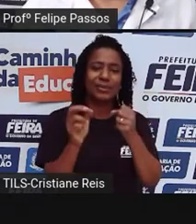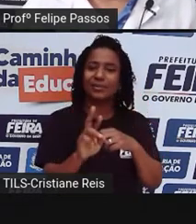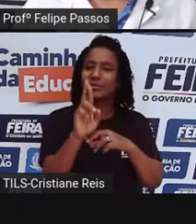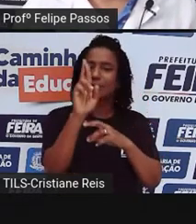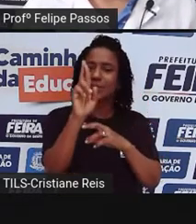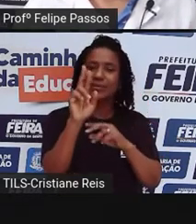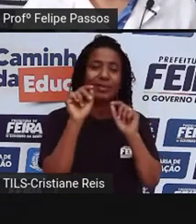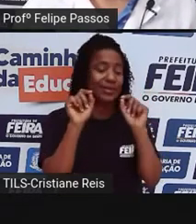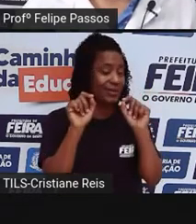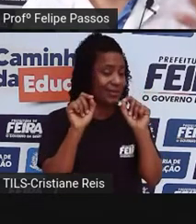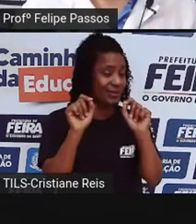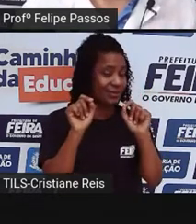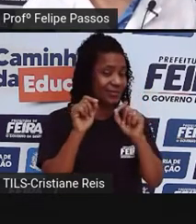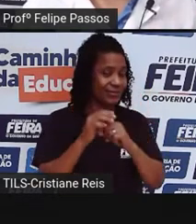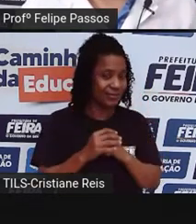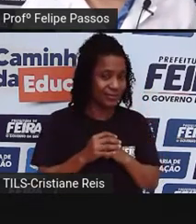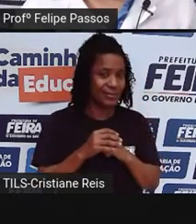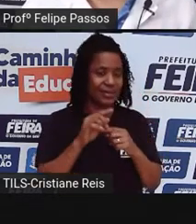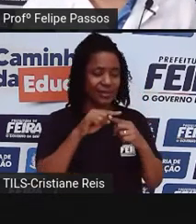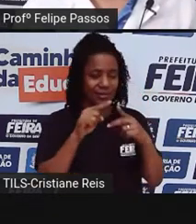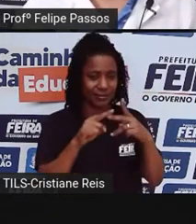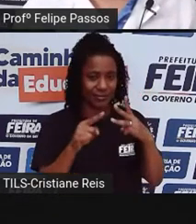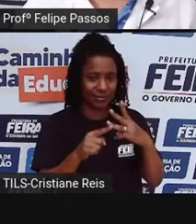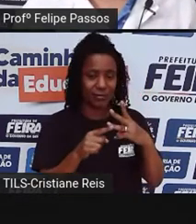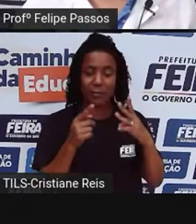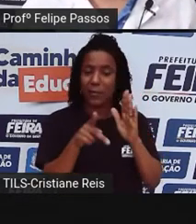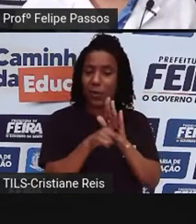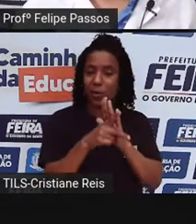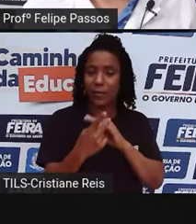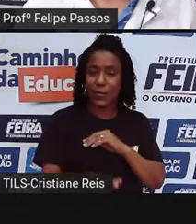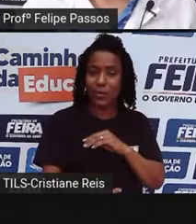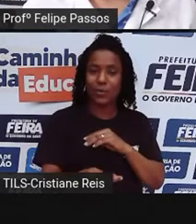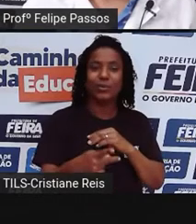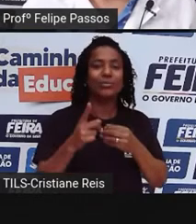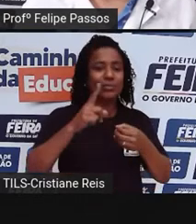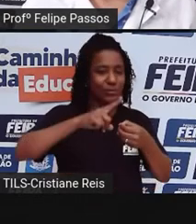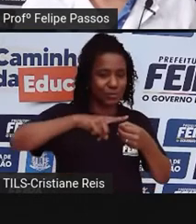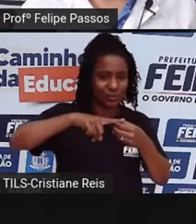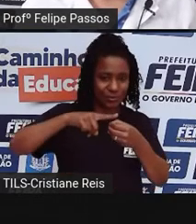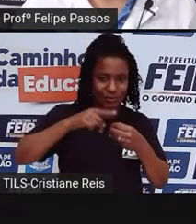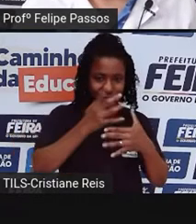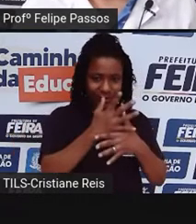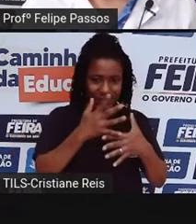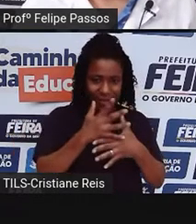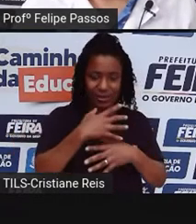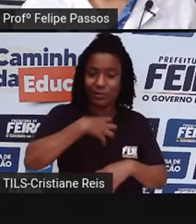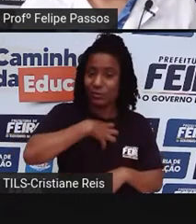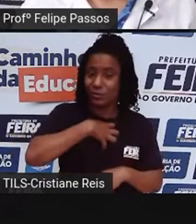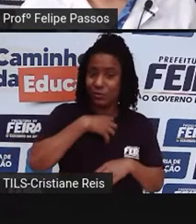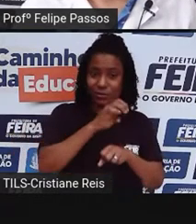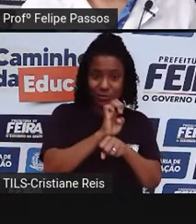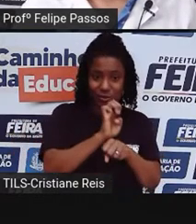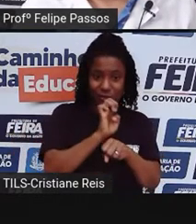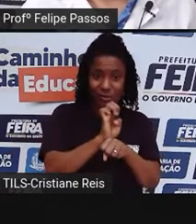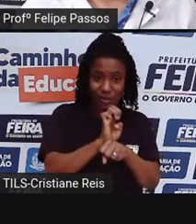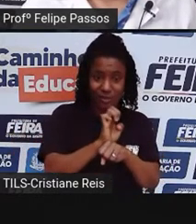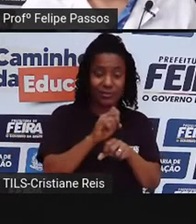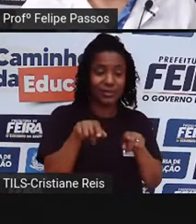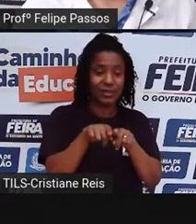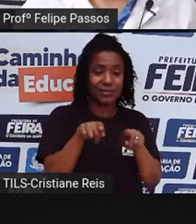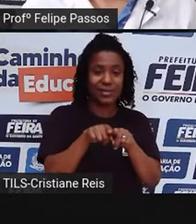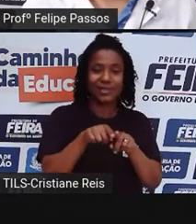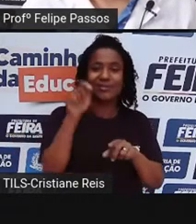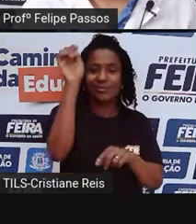órgãos federais, estaduais, municipais, que fazem esse serviço, tá? O primeiro que eu coloquei aqui é o CONTRAN.